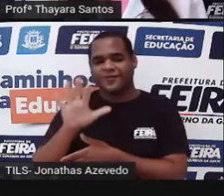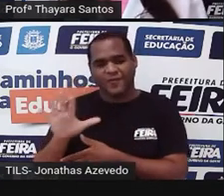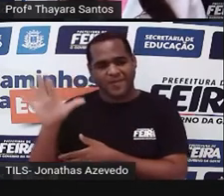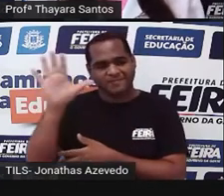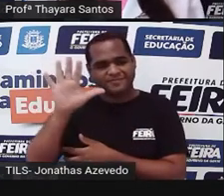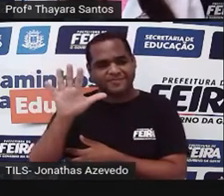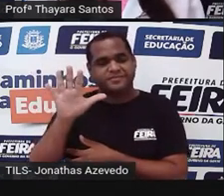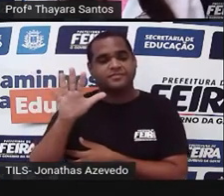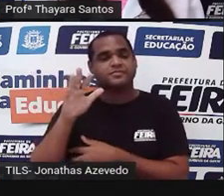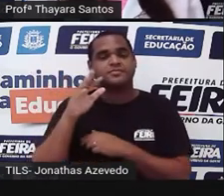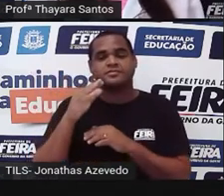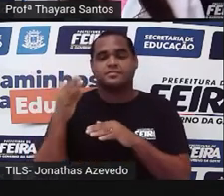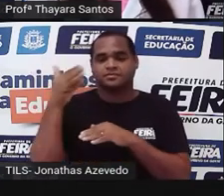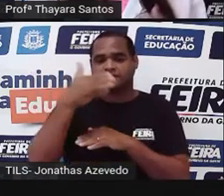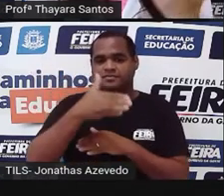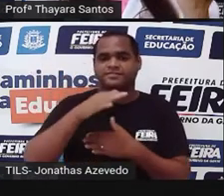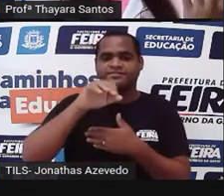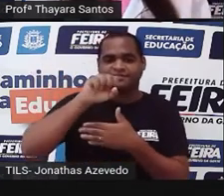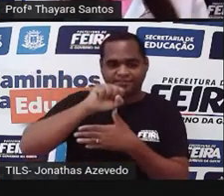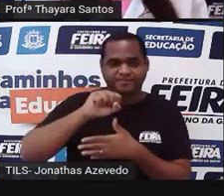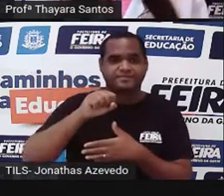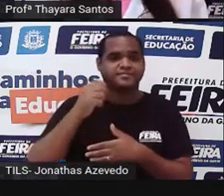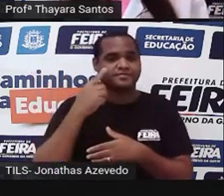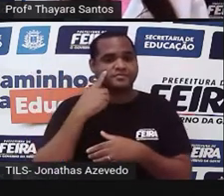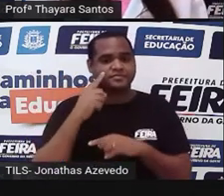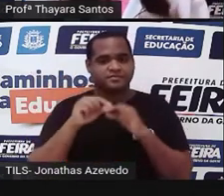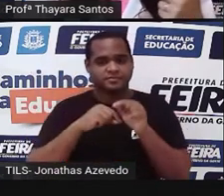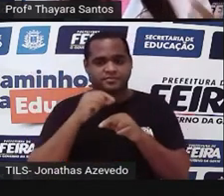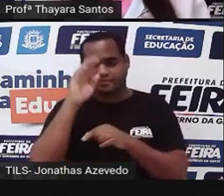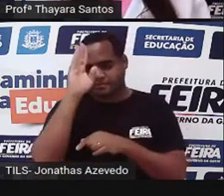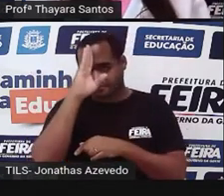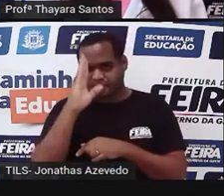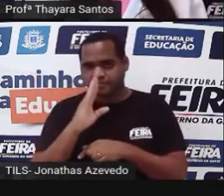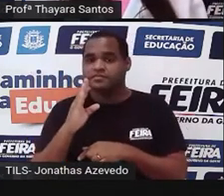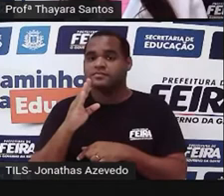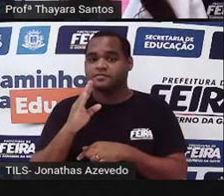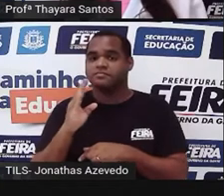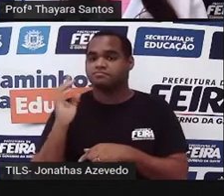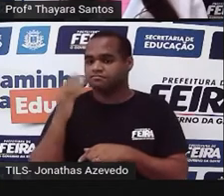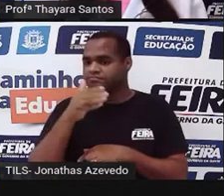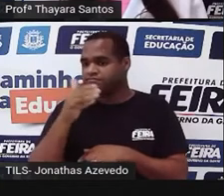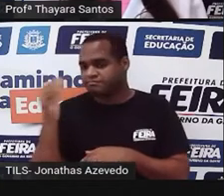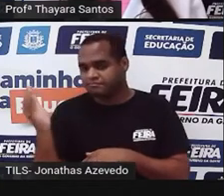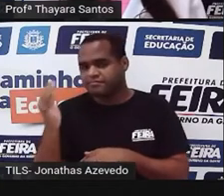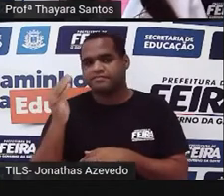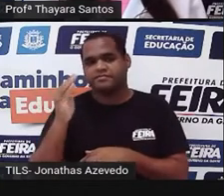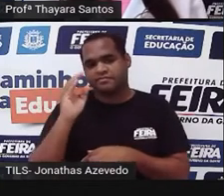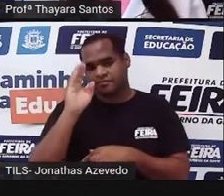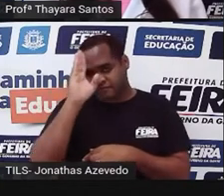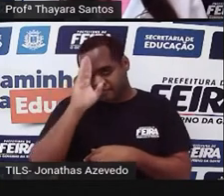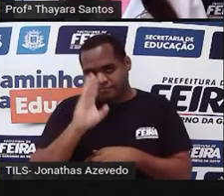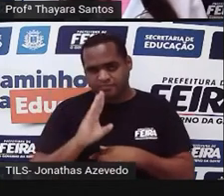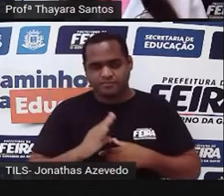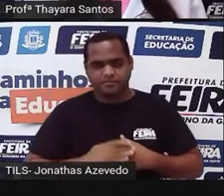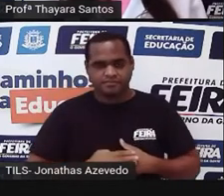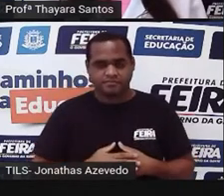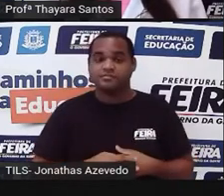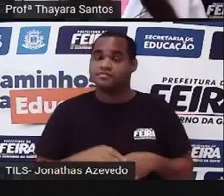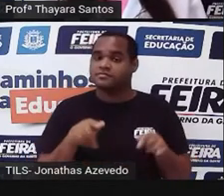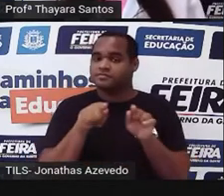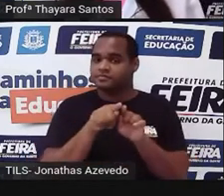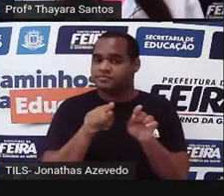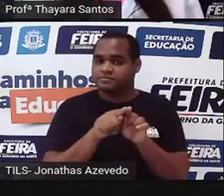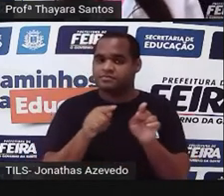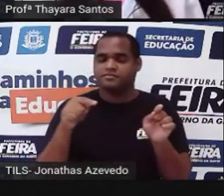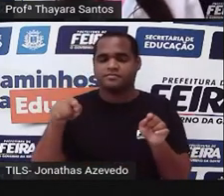eles vieram aqui para a América do Sul, passaram pelo Brasil duas vezes, inclusive. Depois, eles fizeram a